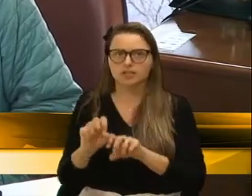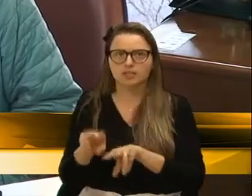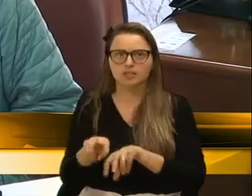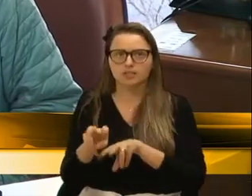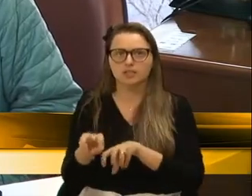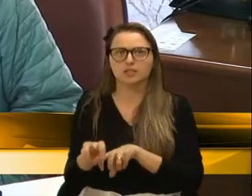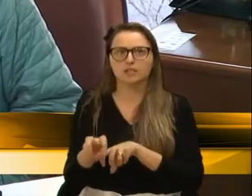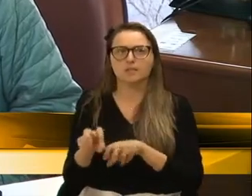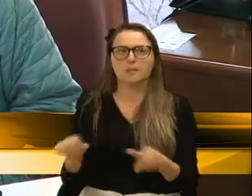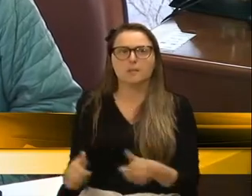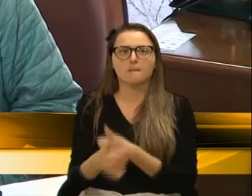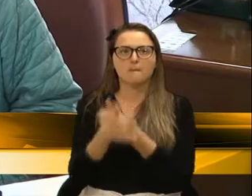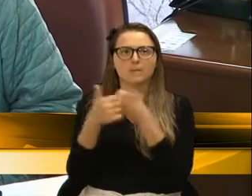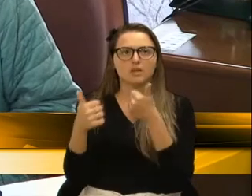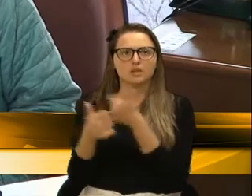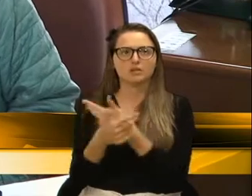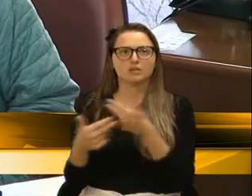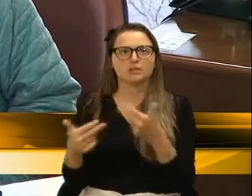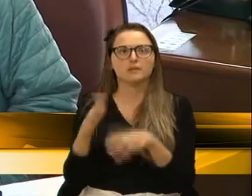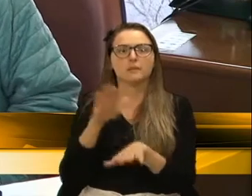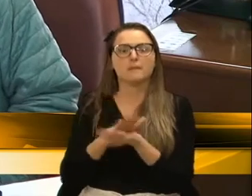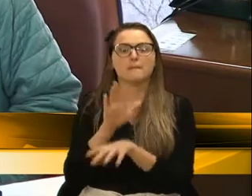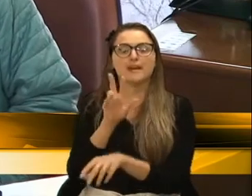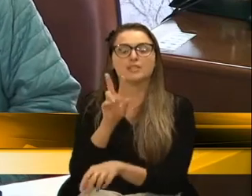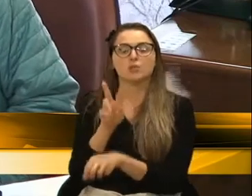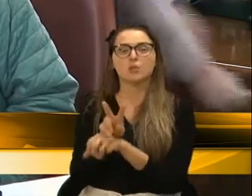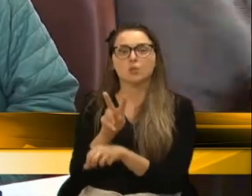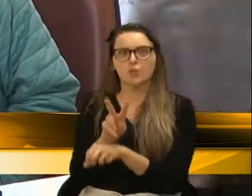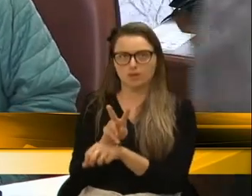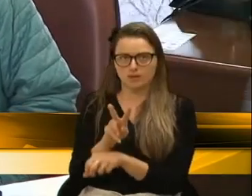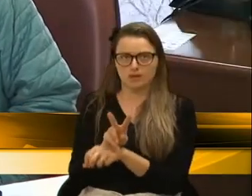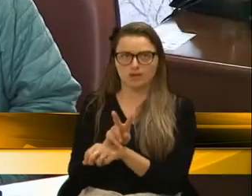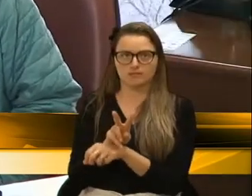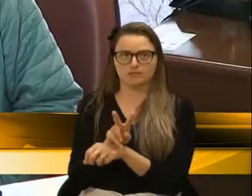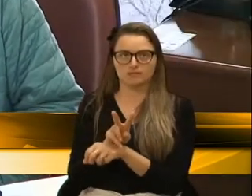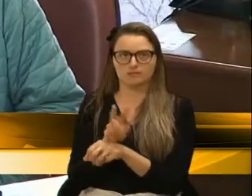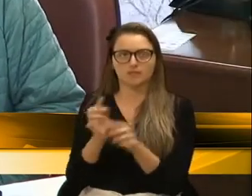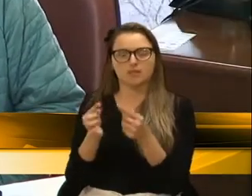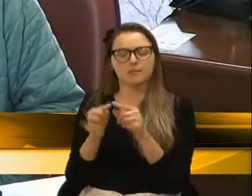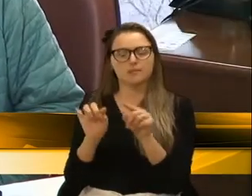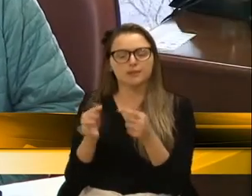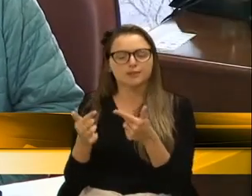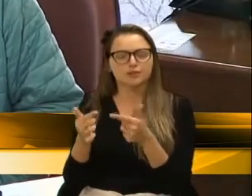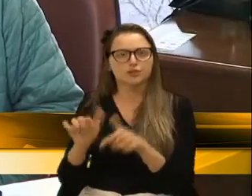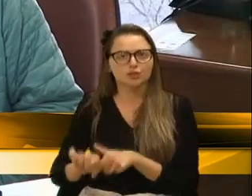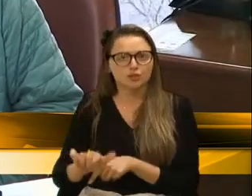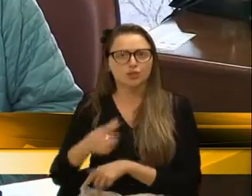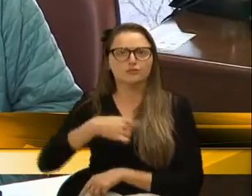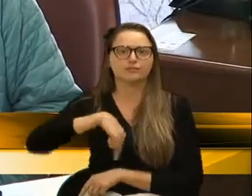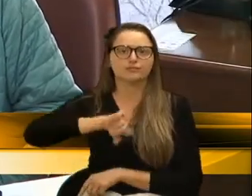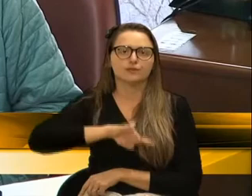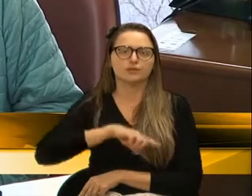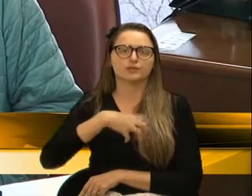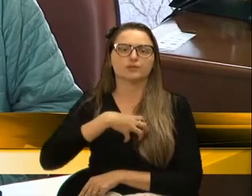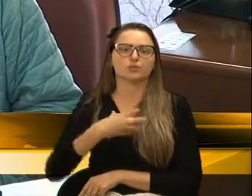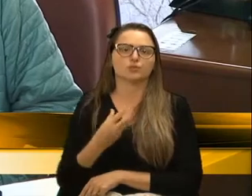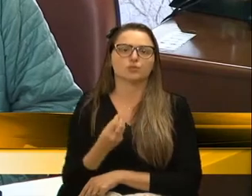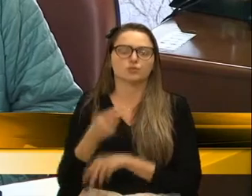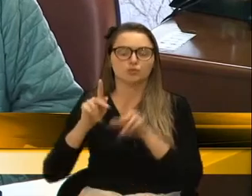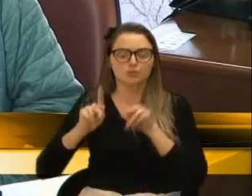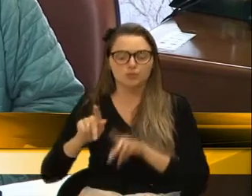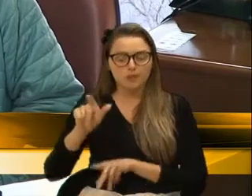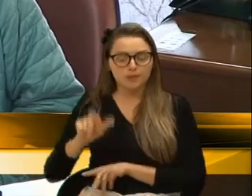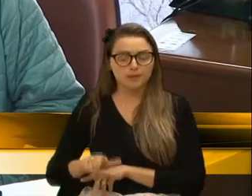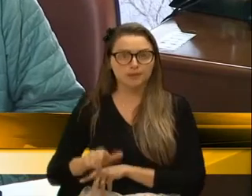aprimorar um pouco para os cuidados que se tenha. Mas, mais uma vez, estamos lamentando a perda desse querido. E também